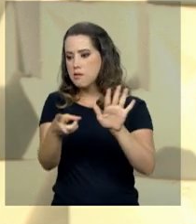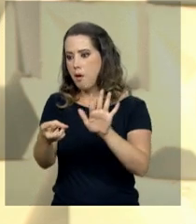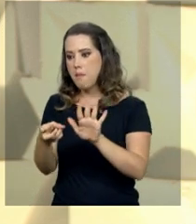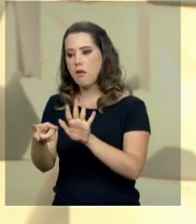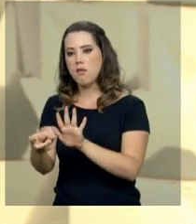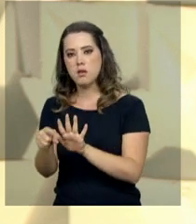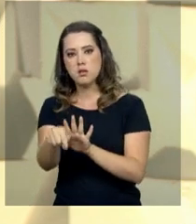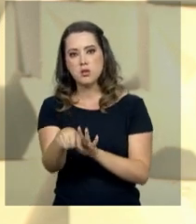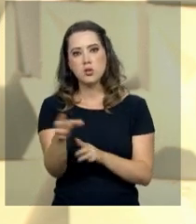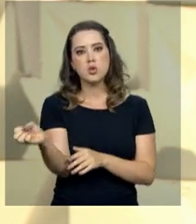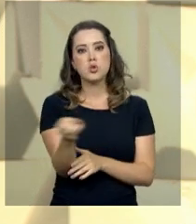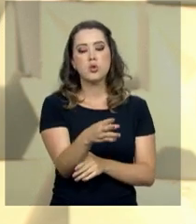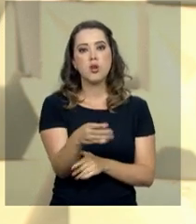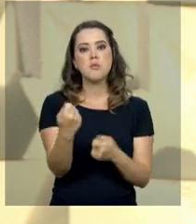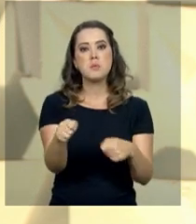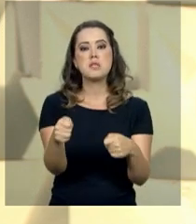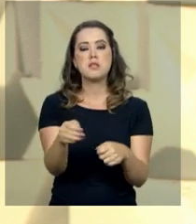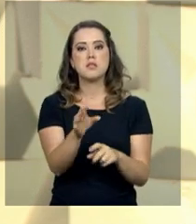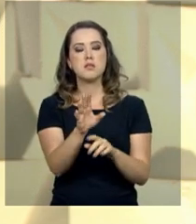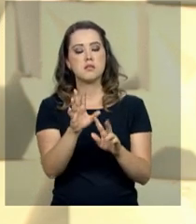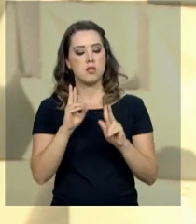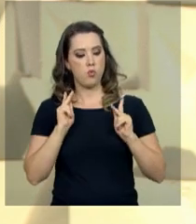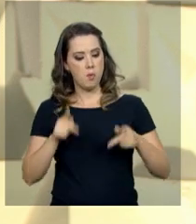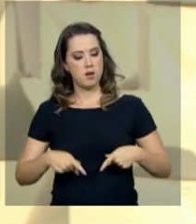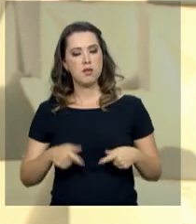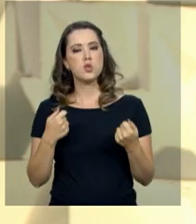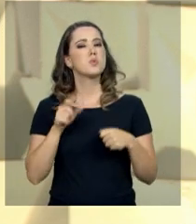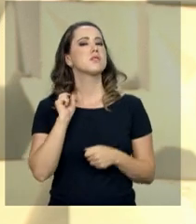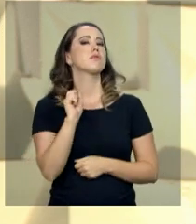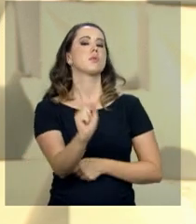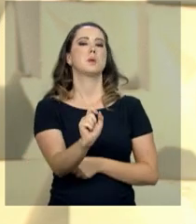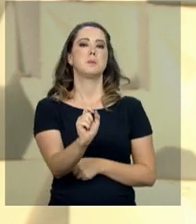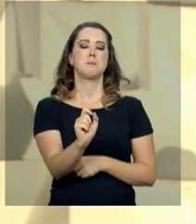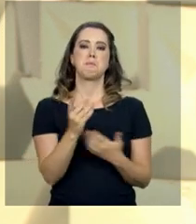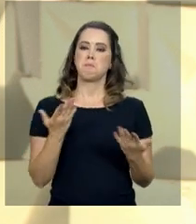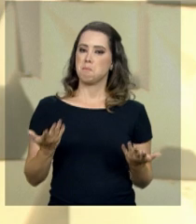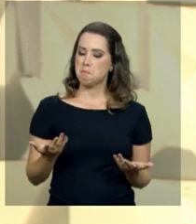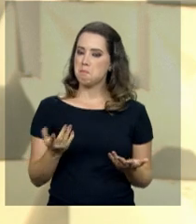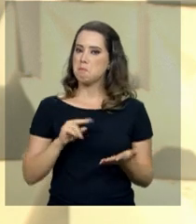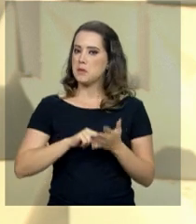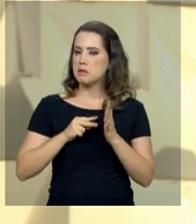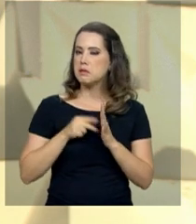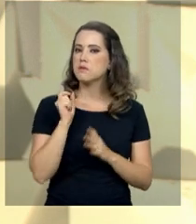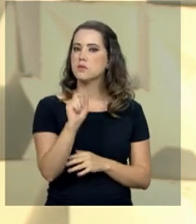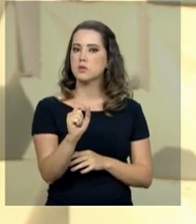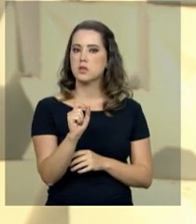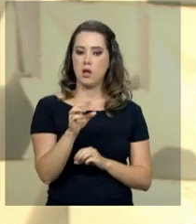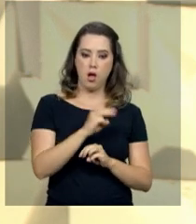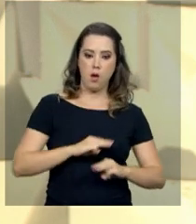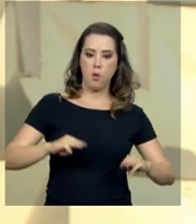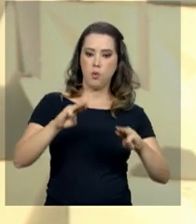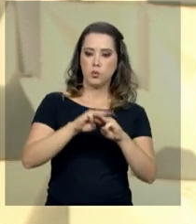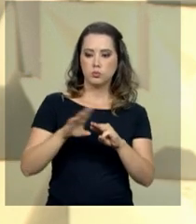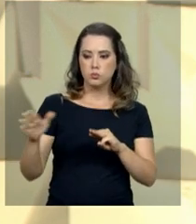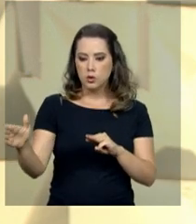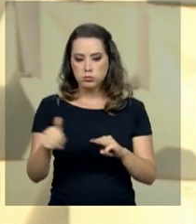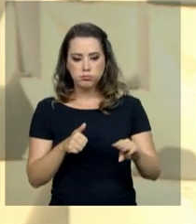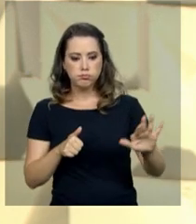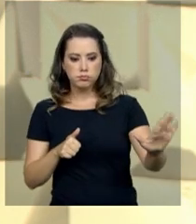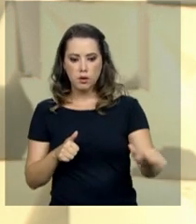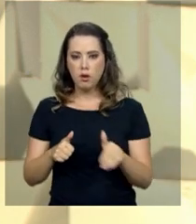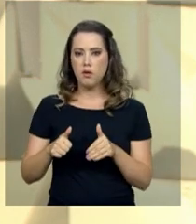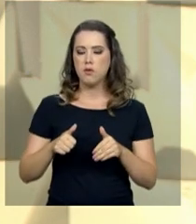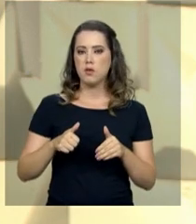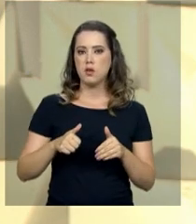demanda nova da humanidade, se é que eu posso usar essa expressão. Isso quer dizer o quê? A ONU foi assumindo tarefas que envolviam a discussão